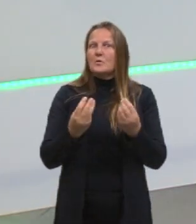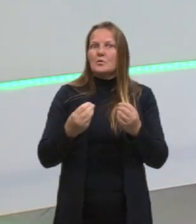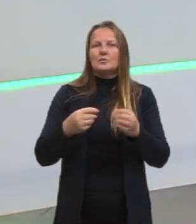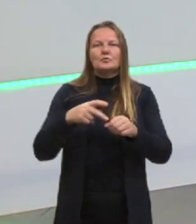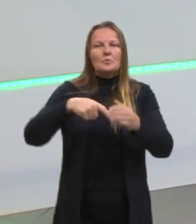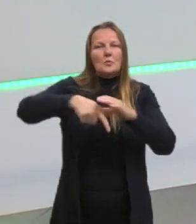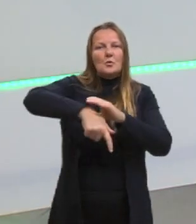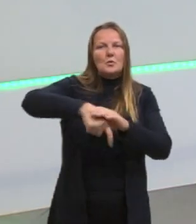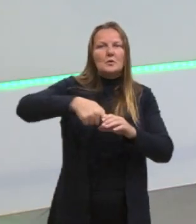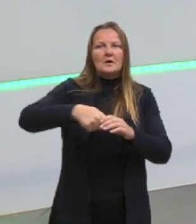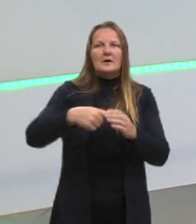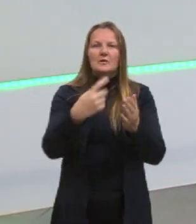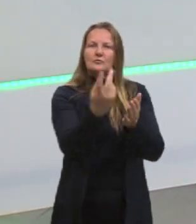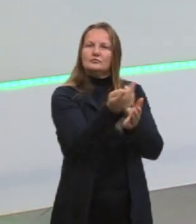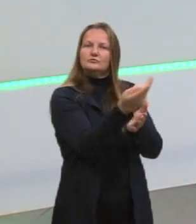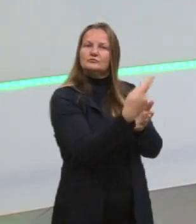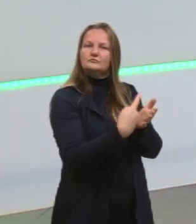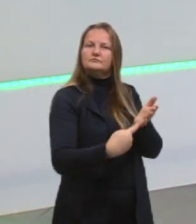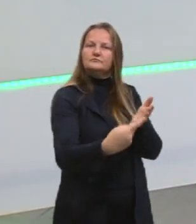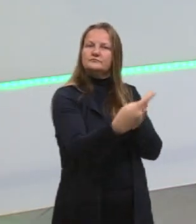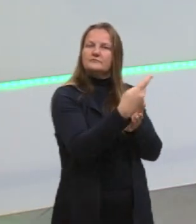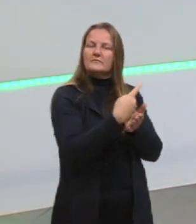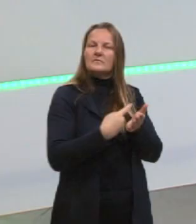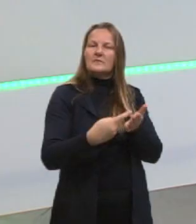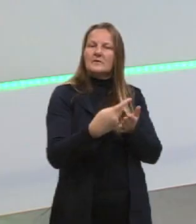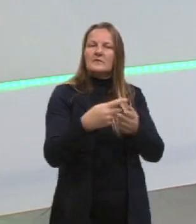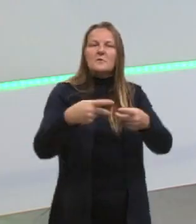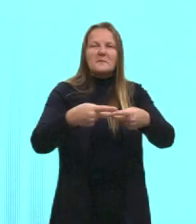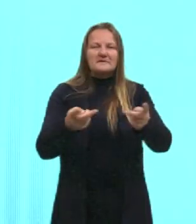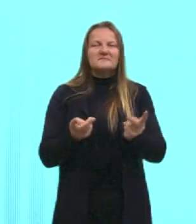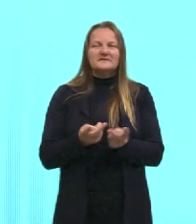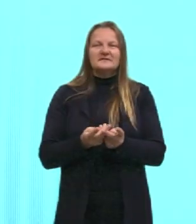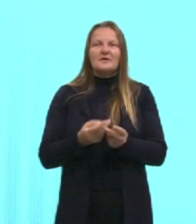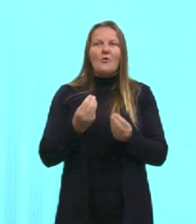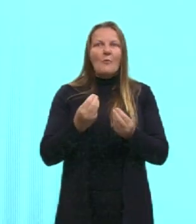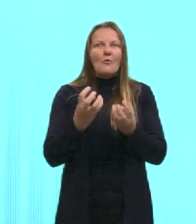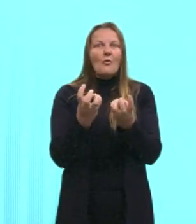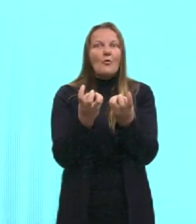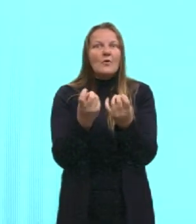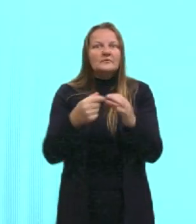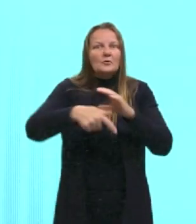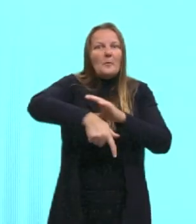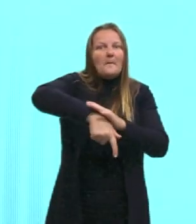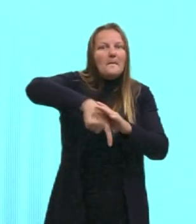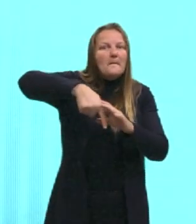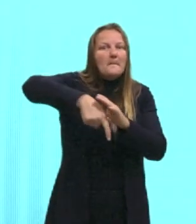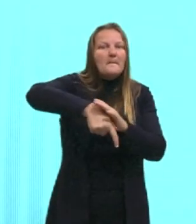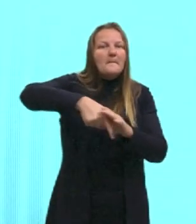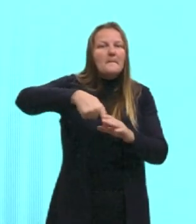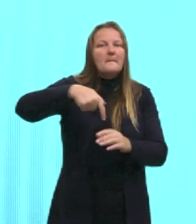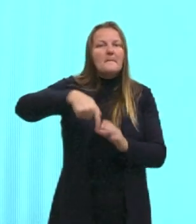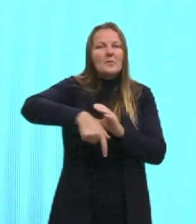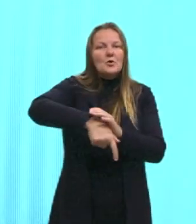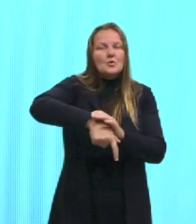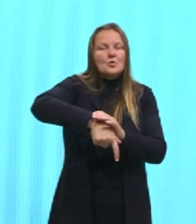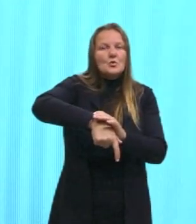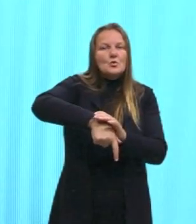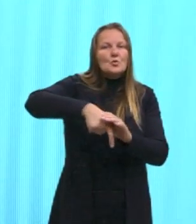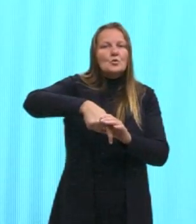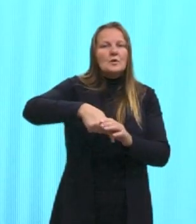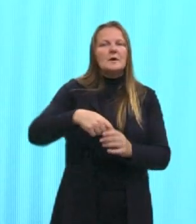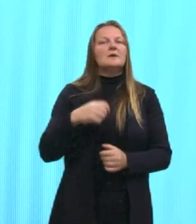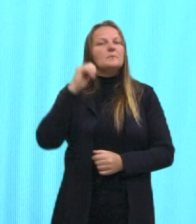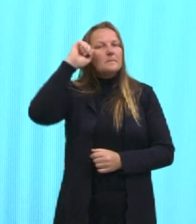pizza pra mostrar a quantidade, né, desse petróleo que é colocado no mercado, né,